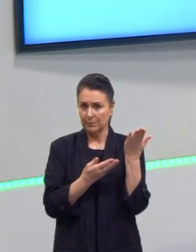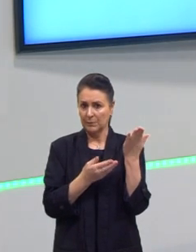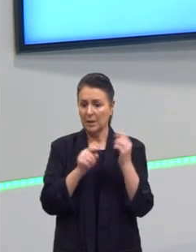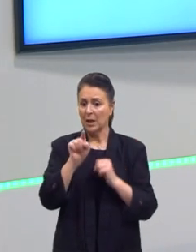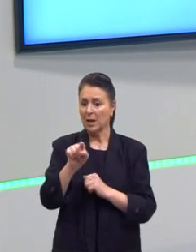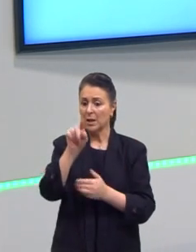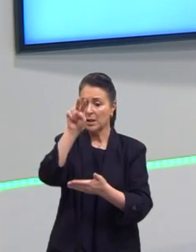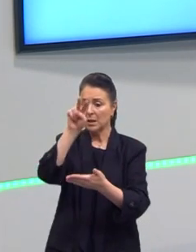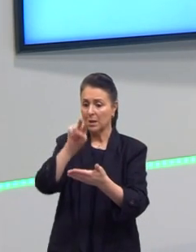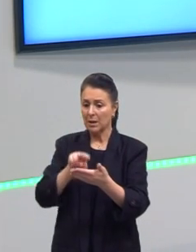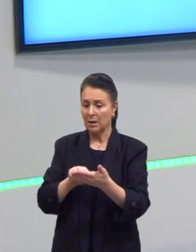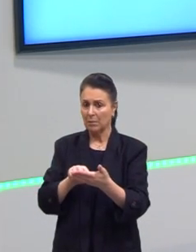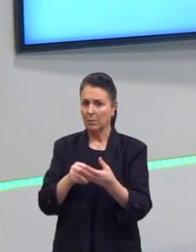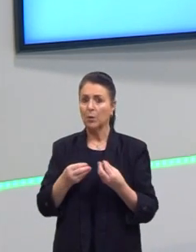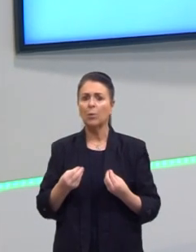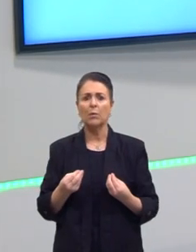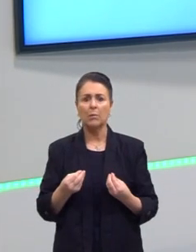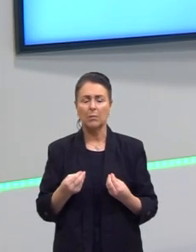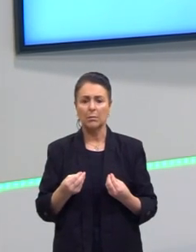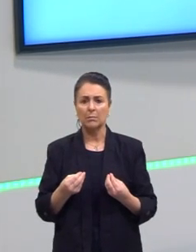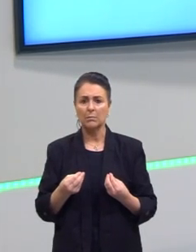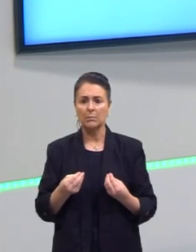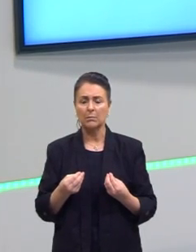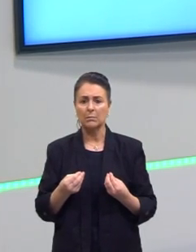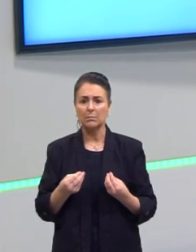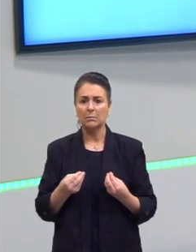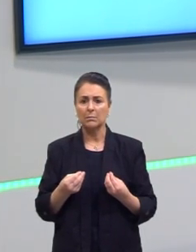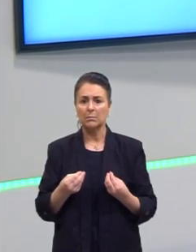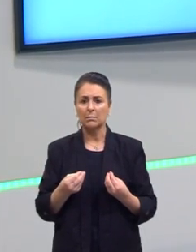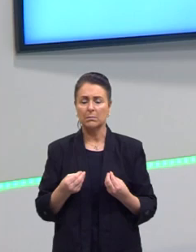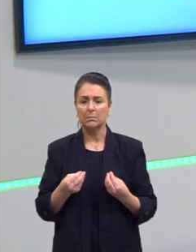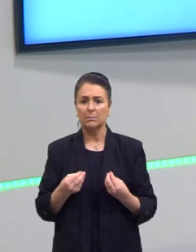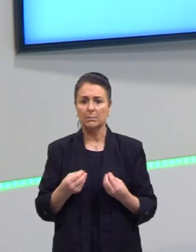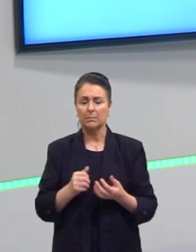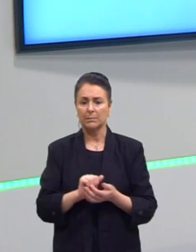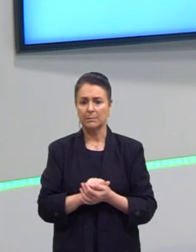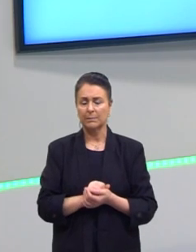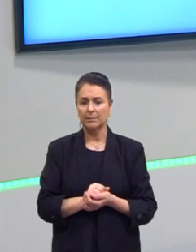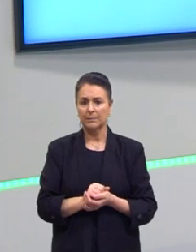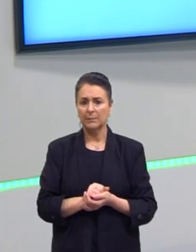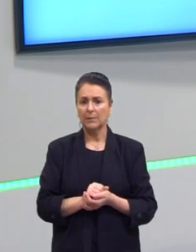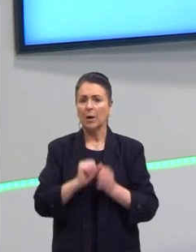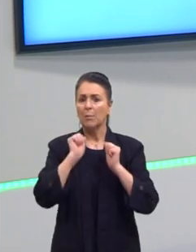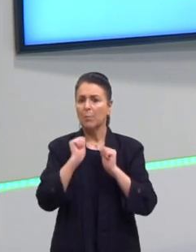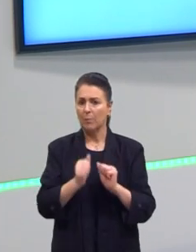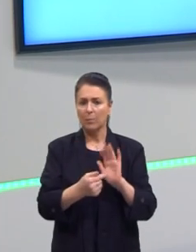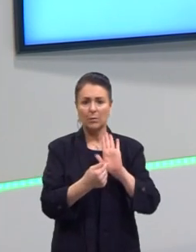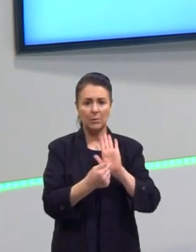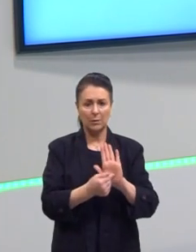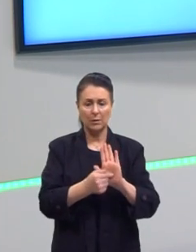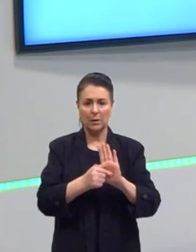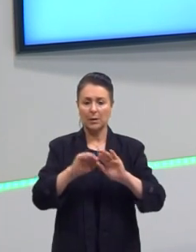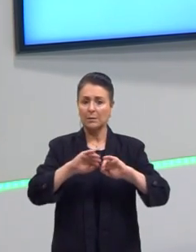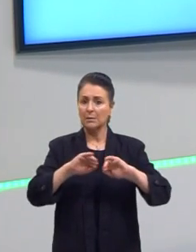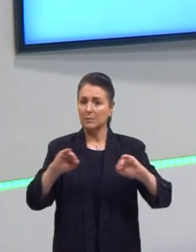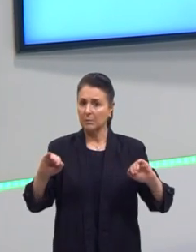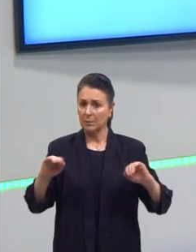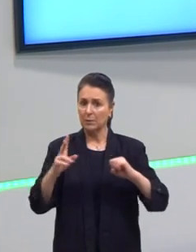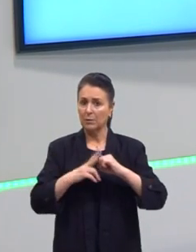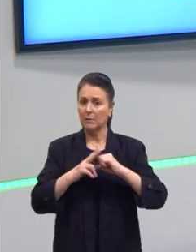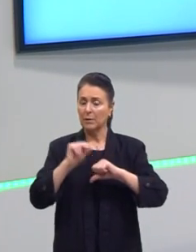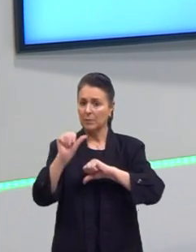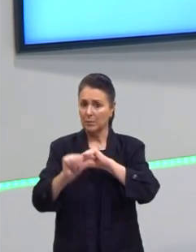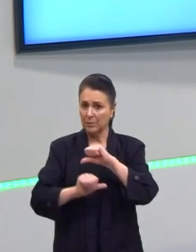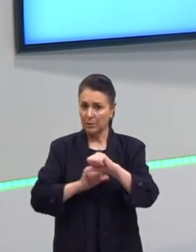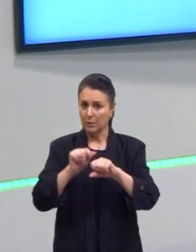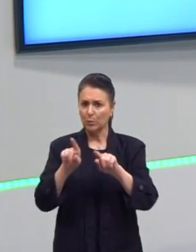lê. Ele lê como? Bem quietinho. Tá? Pode aparecer separado do verbo que modifica por